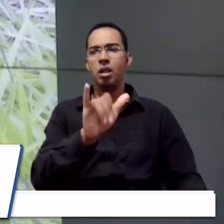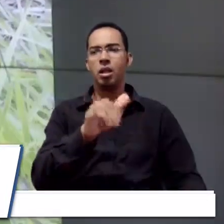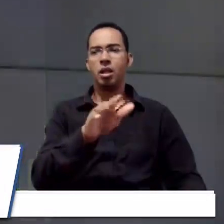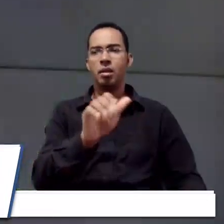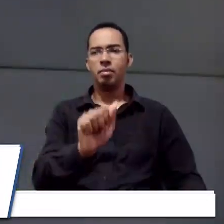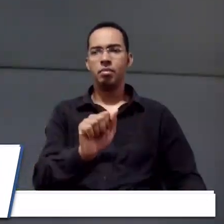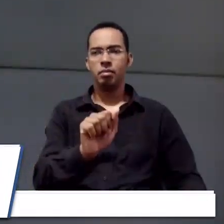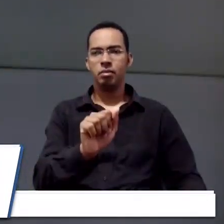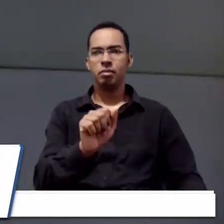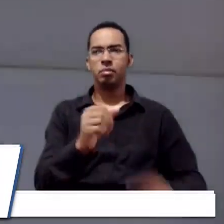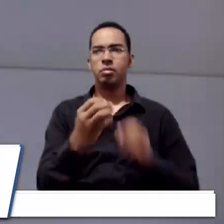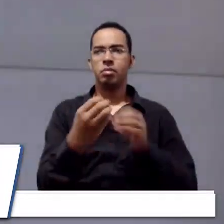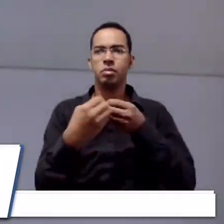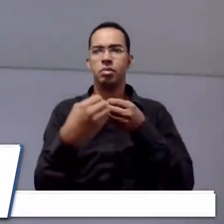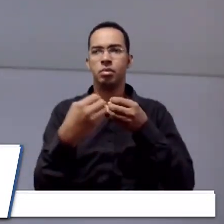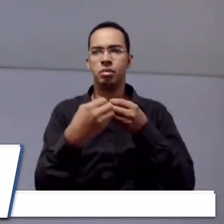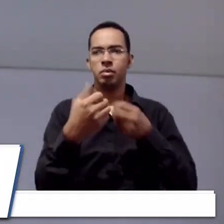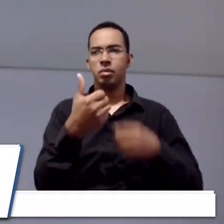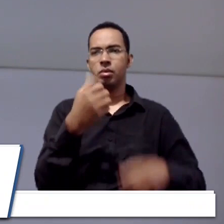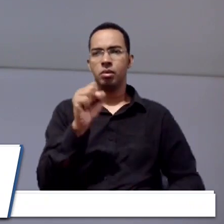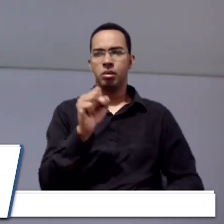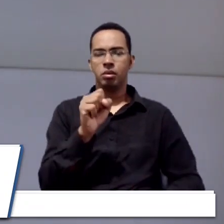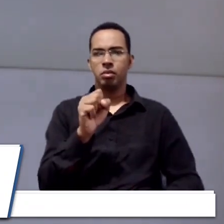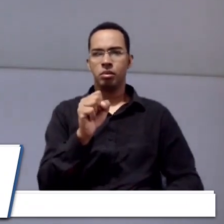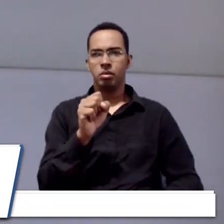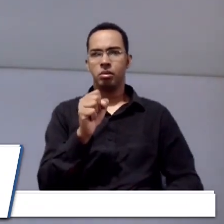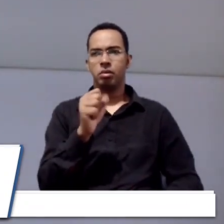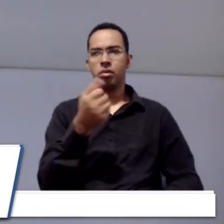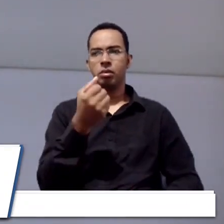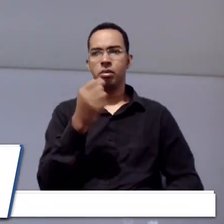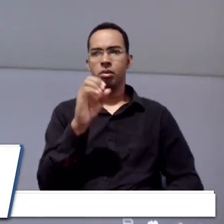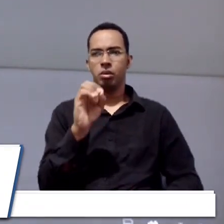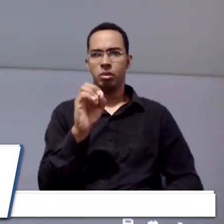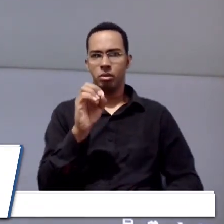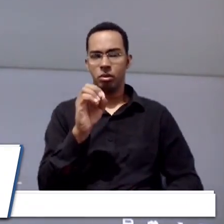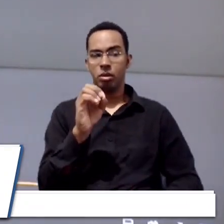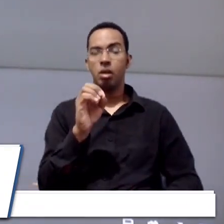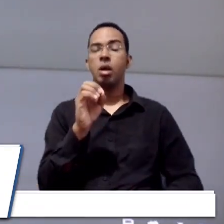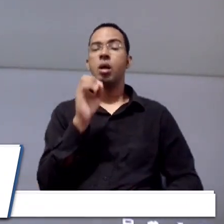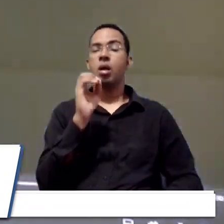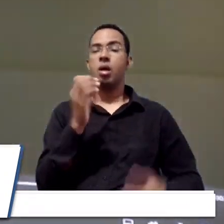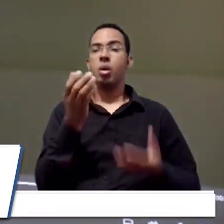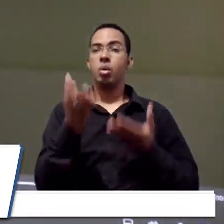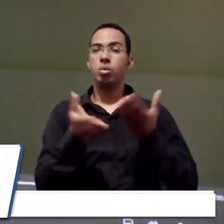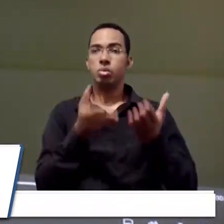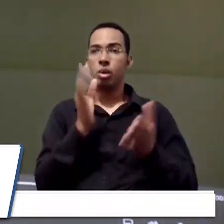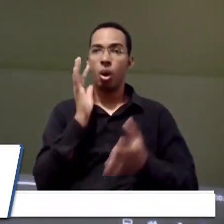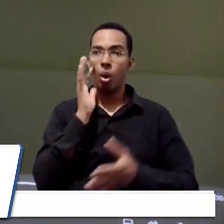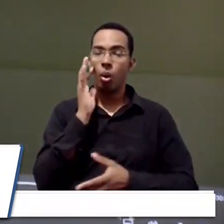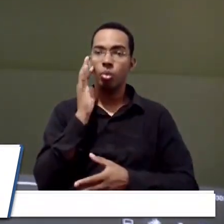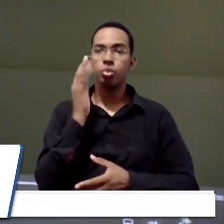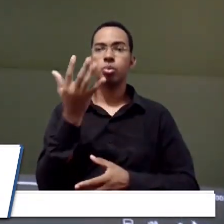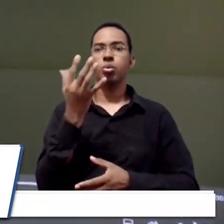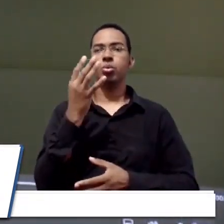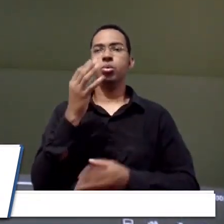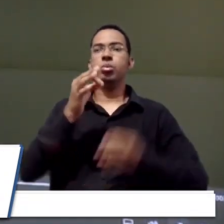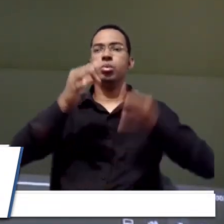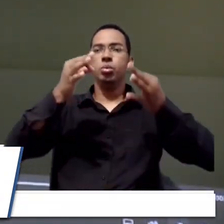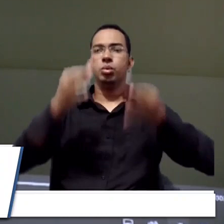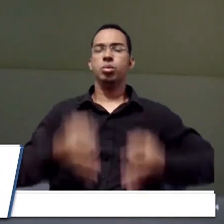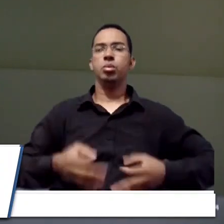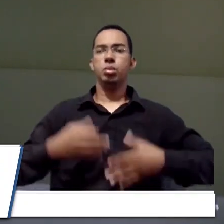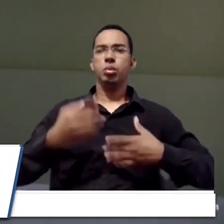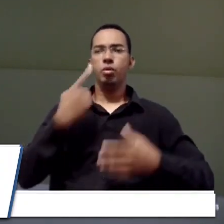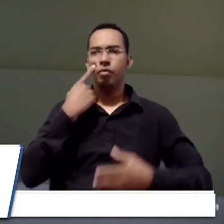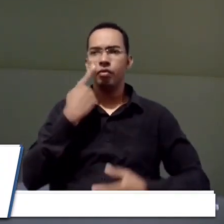frente ao número 1880. e para resolver definitivamente a situação. Olha